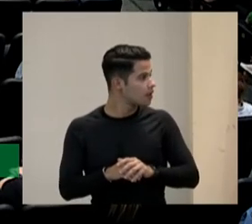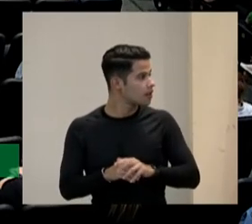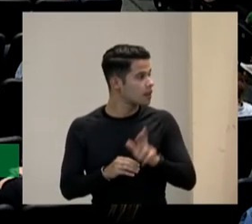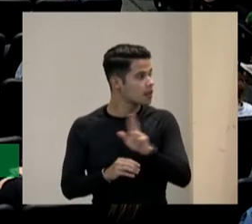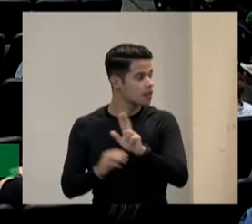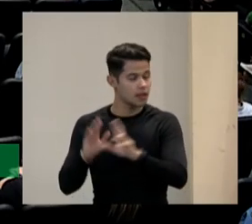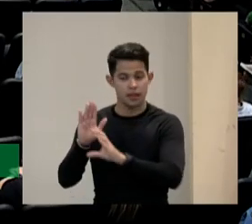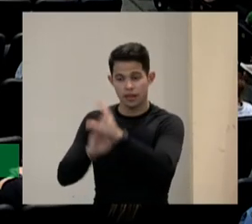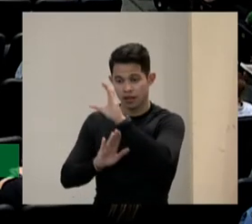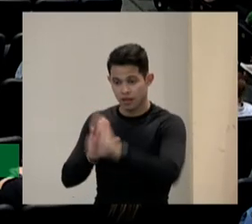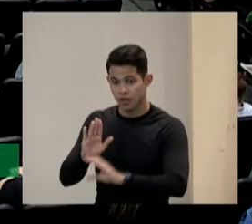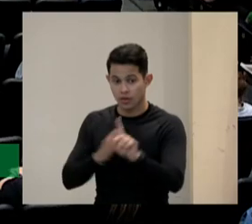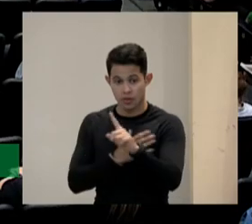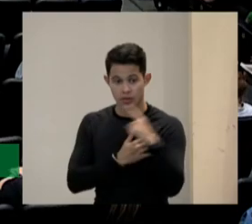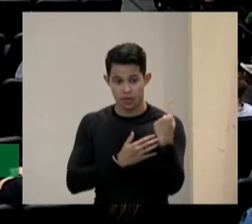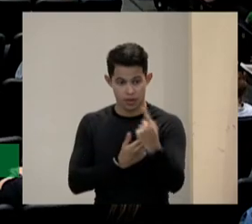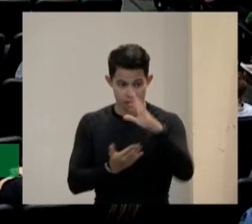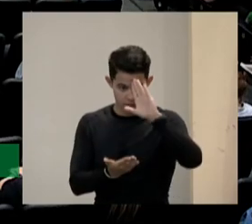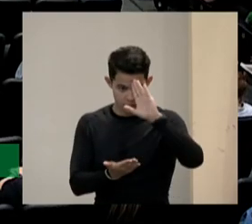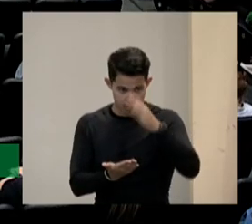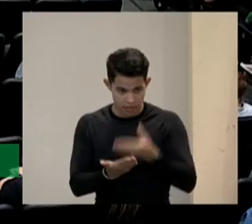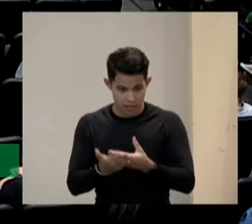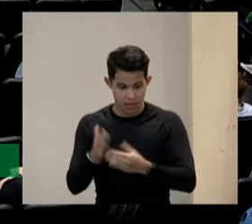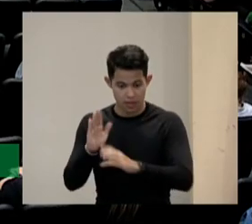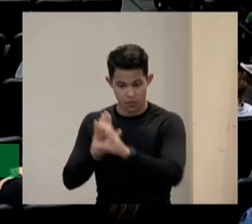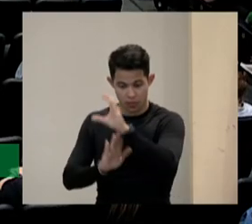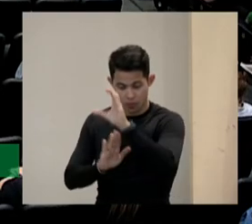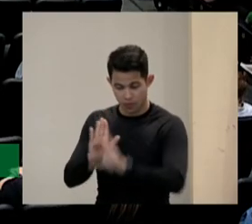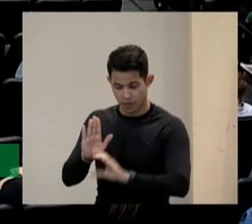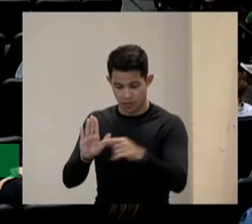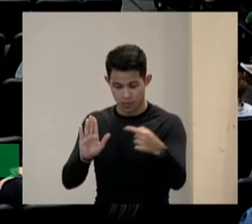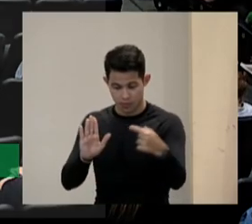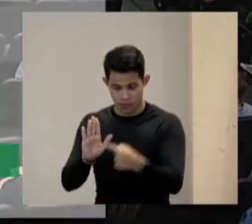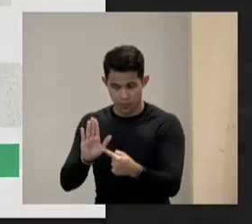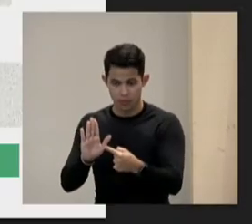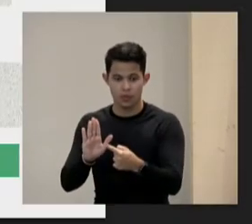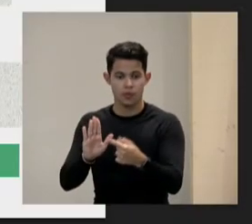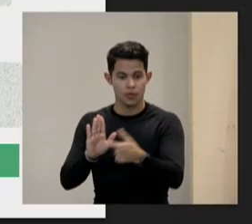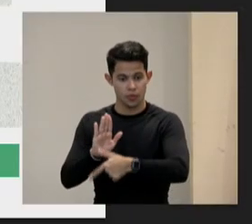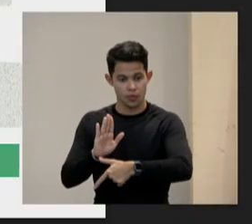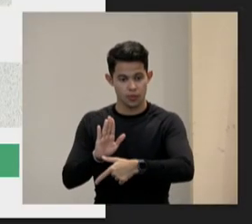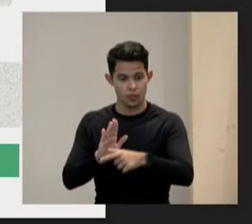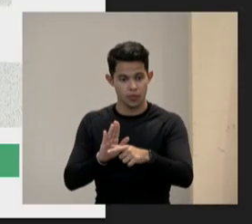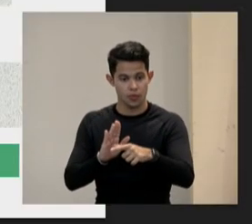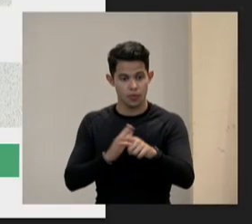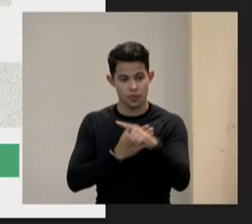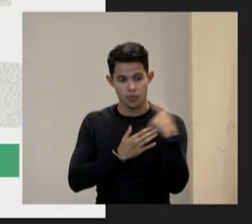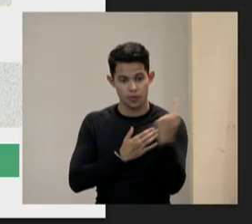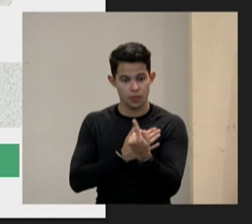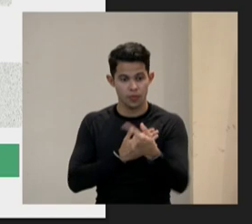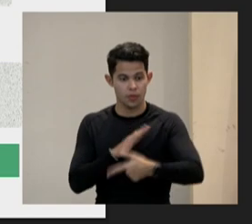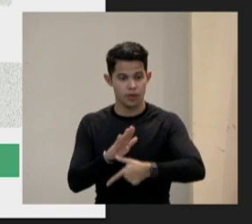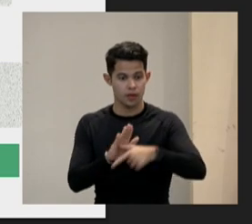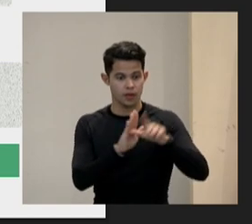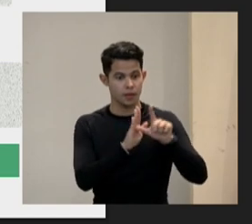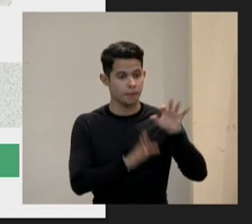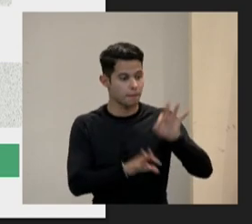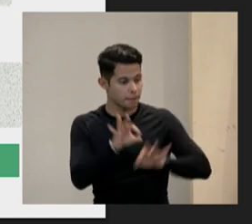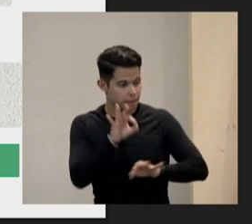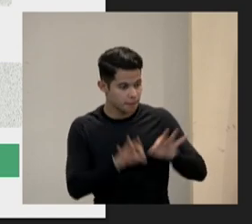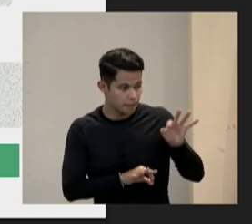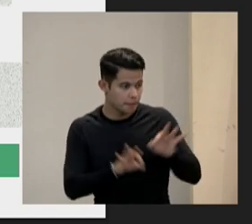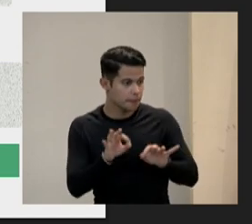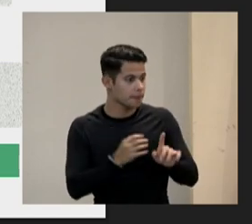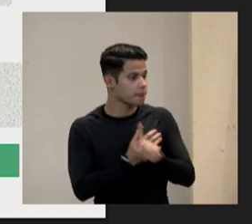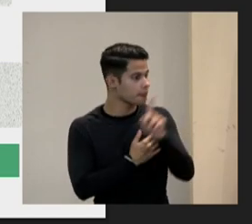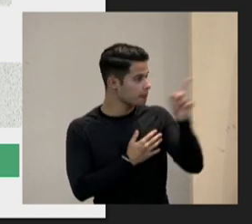acreditemos que é currículo aberto e flexível e planejemos como aberto e flexível e